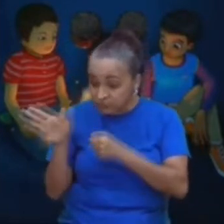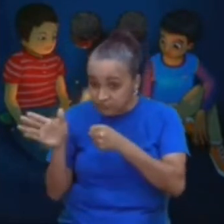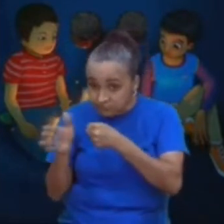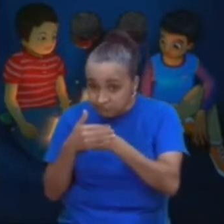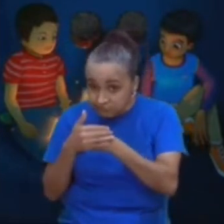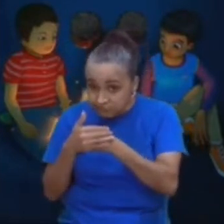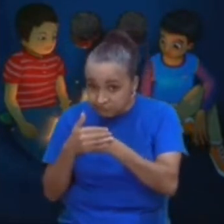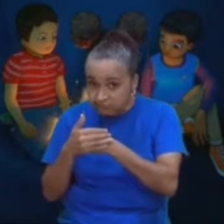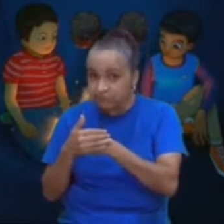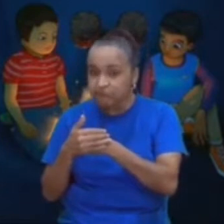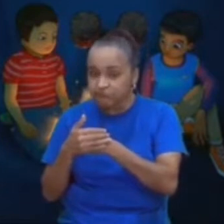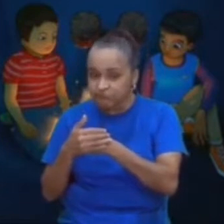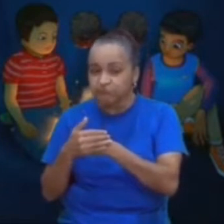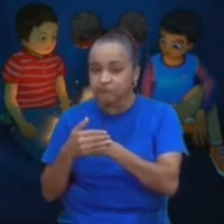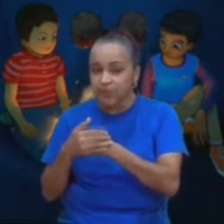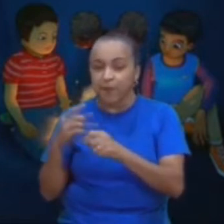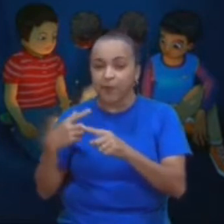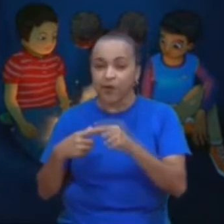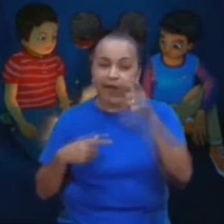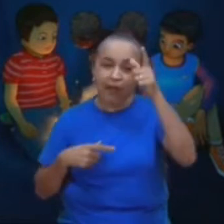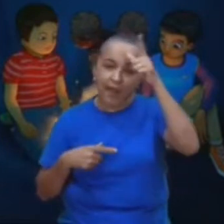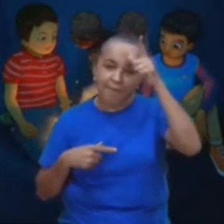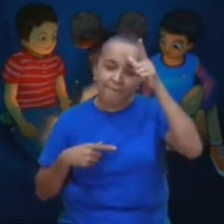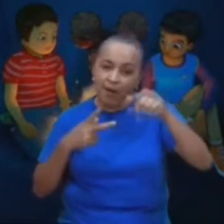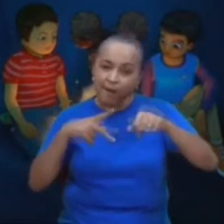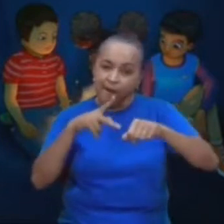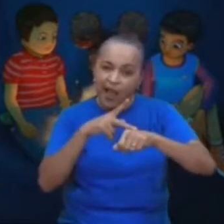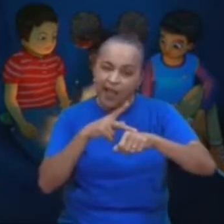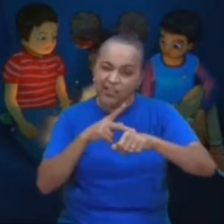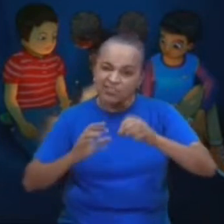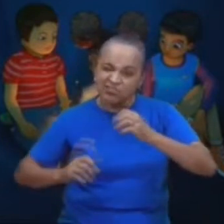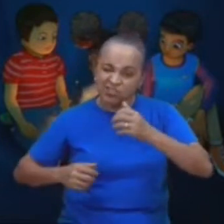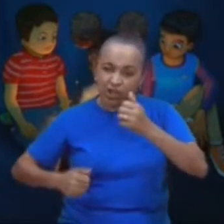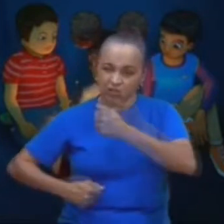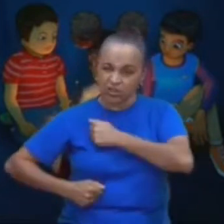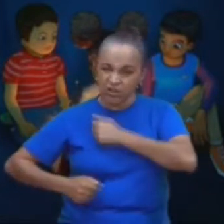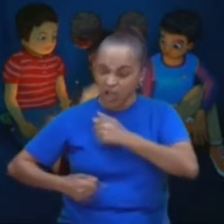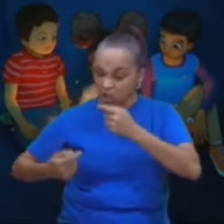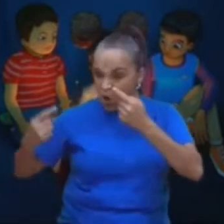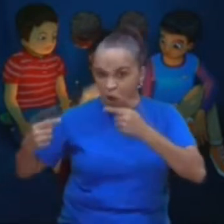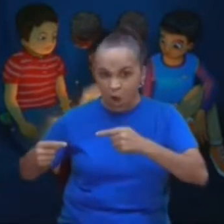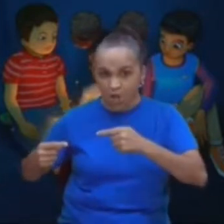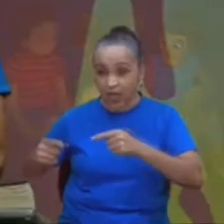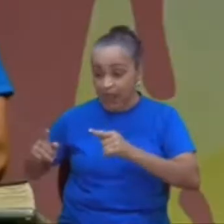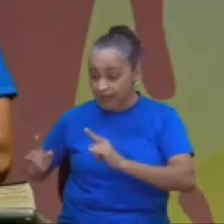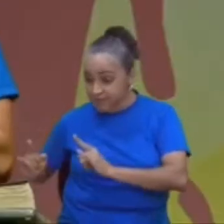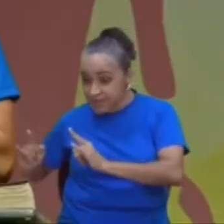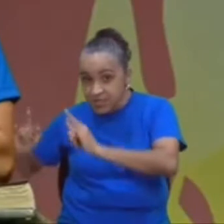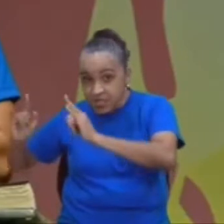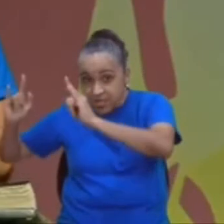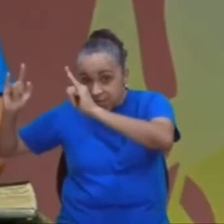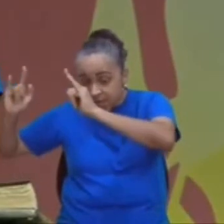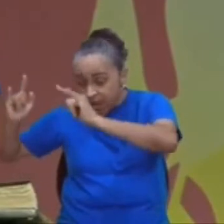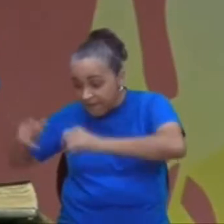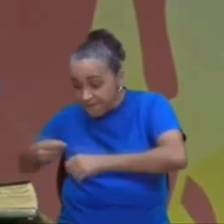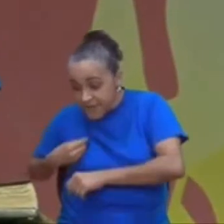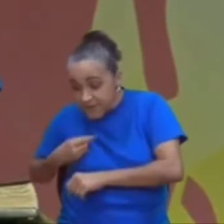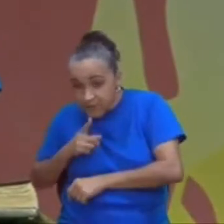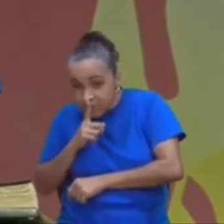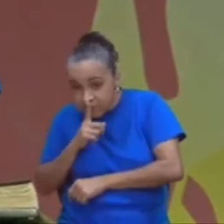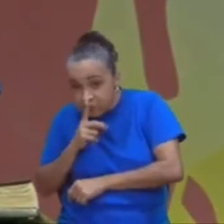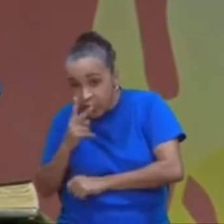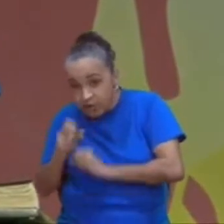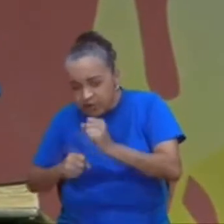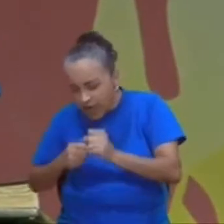escondida dos alemães, totalmente reclusa, num prédio comercial da Holanda. E ali, durante